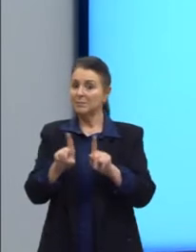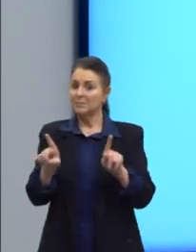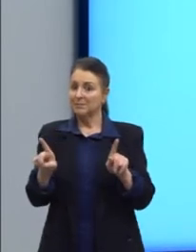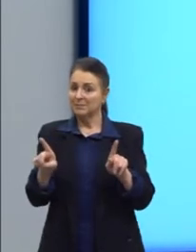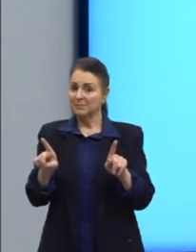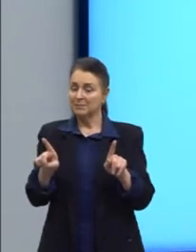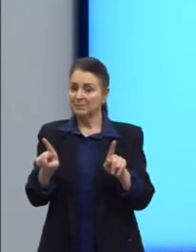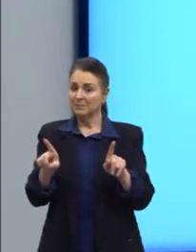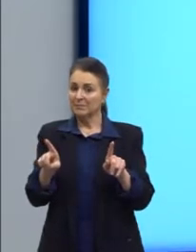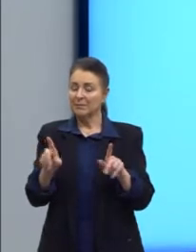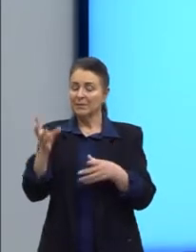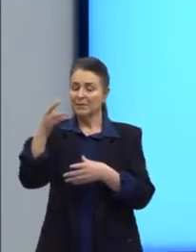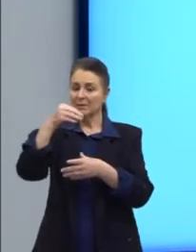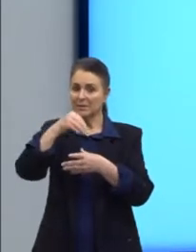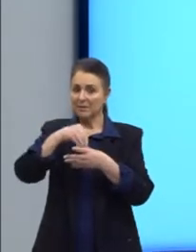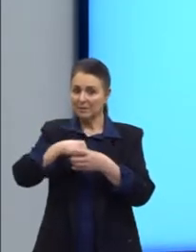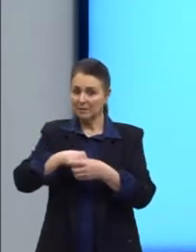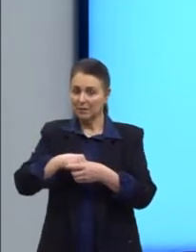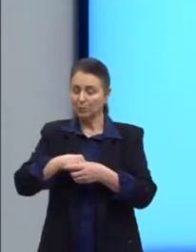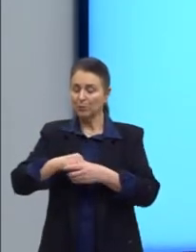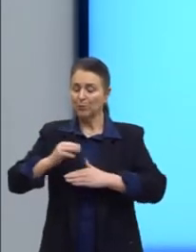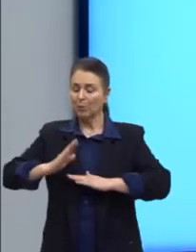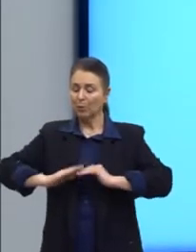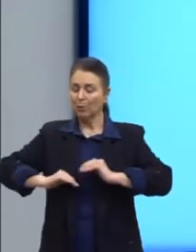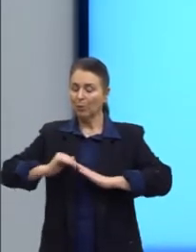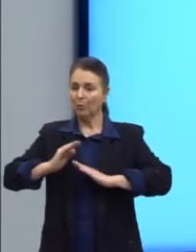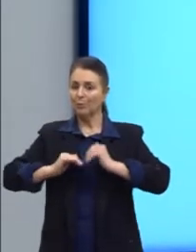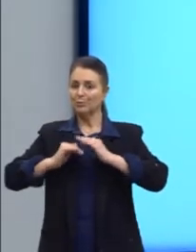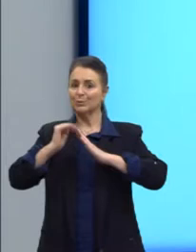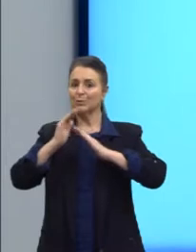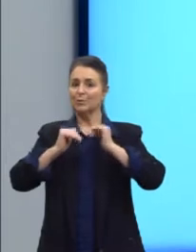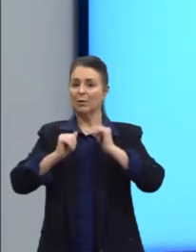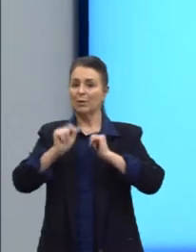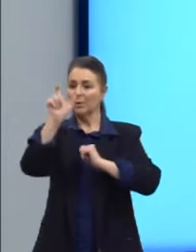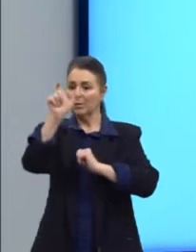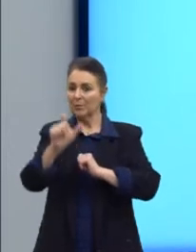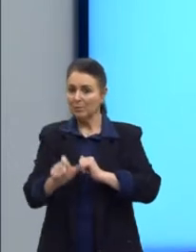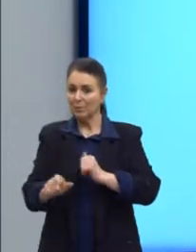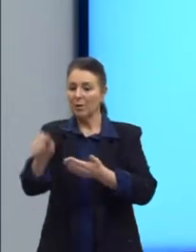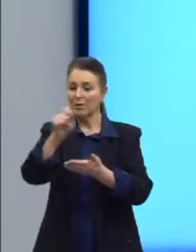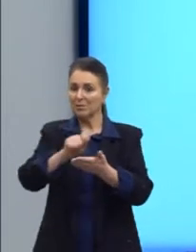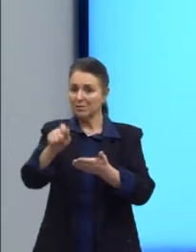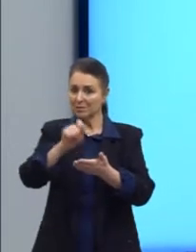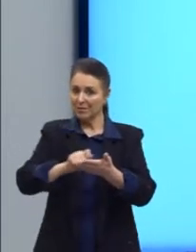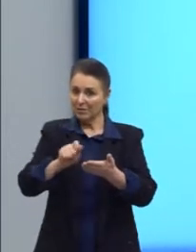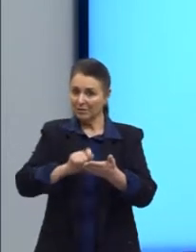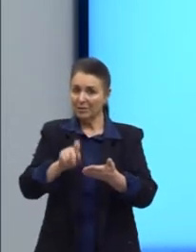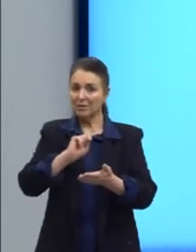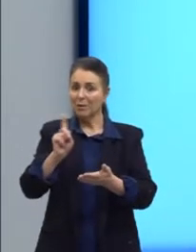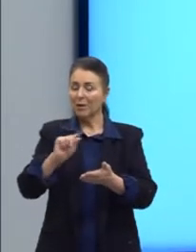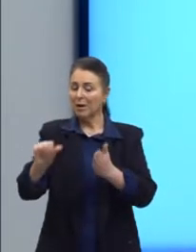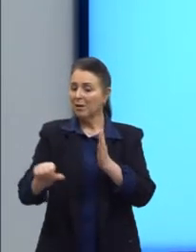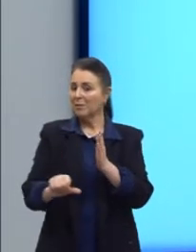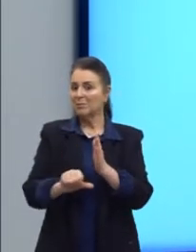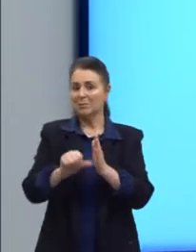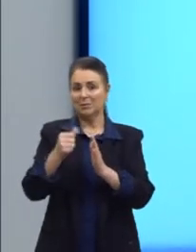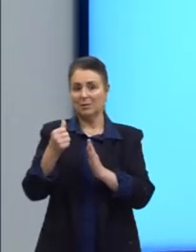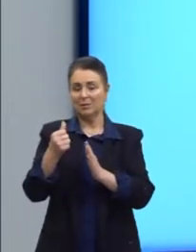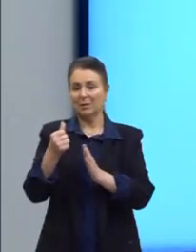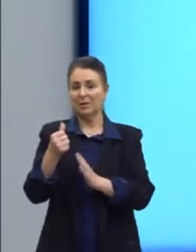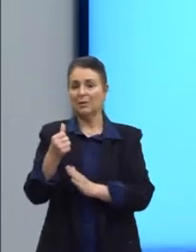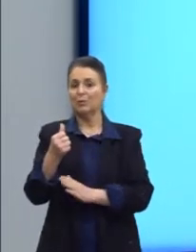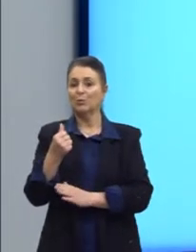Mas, está dentro de uma construção cuja pessoa que fala não é a primeira do singular.